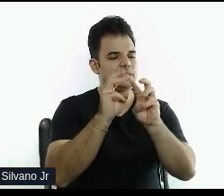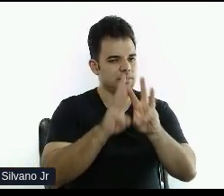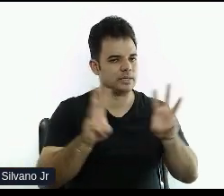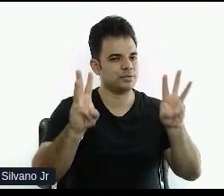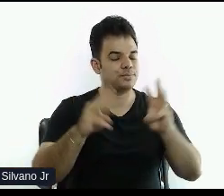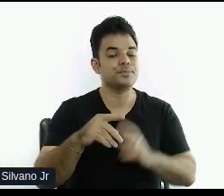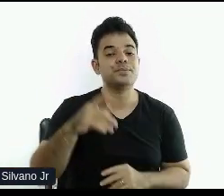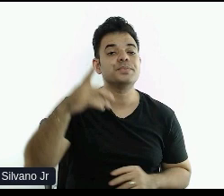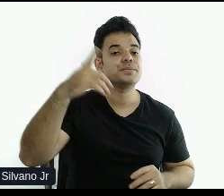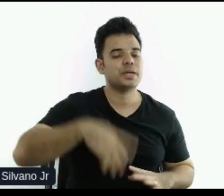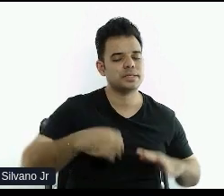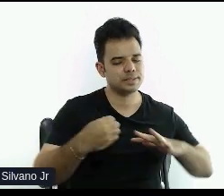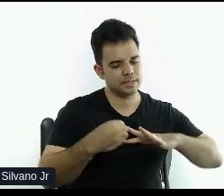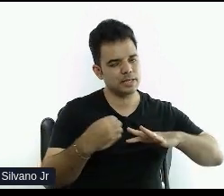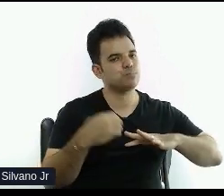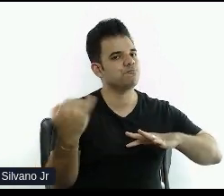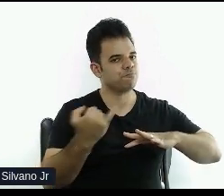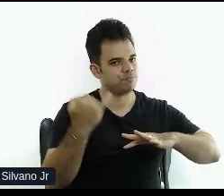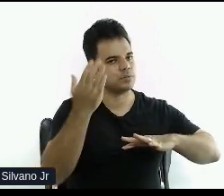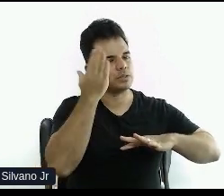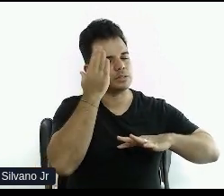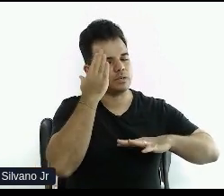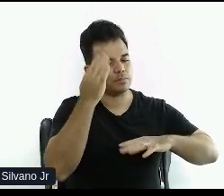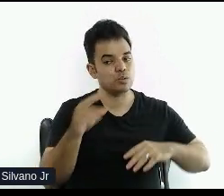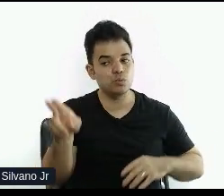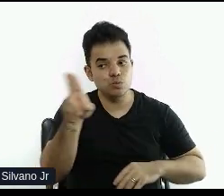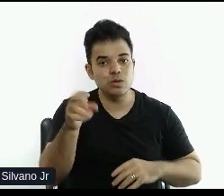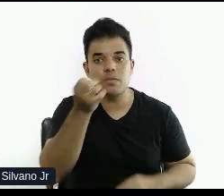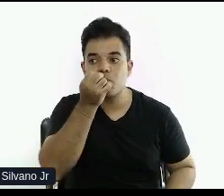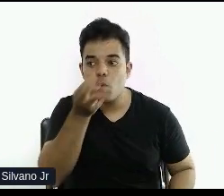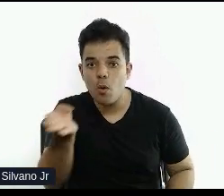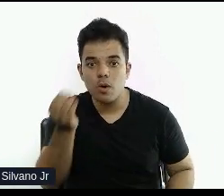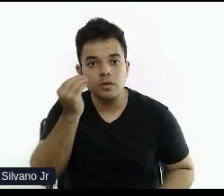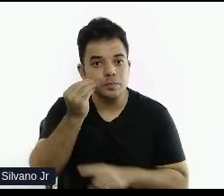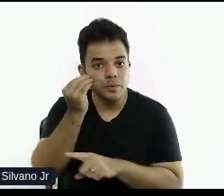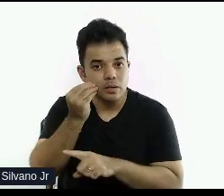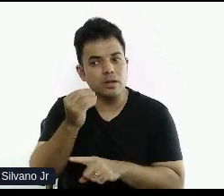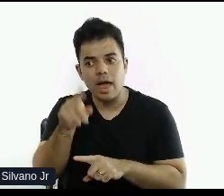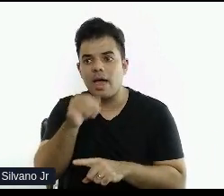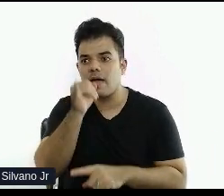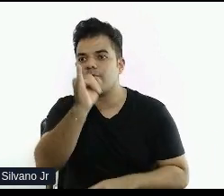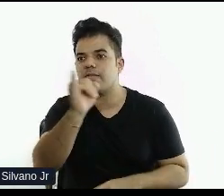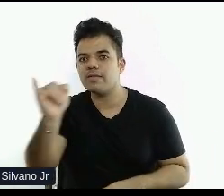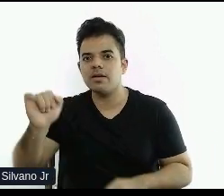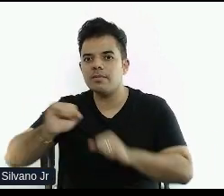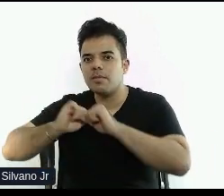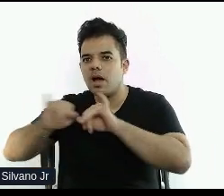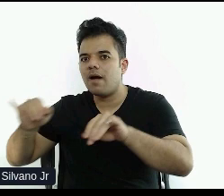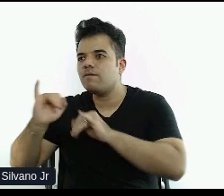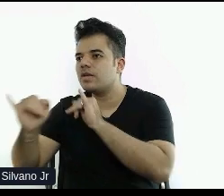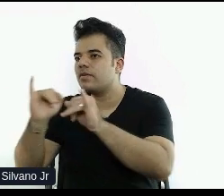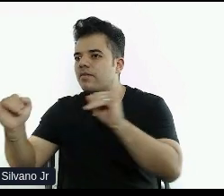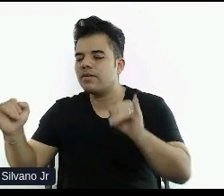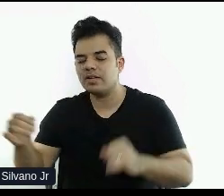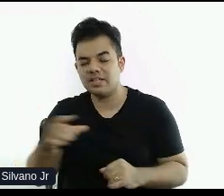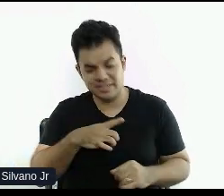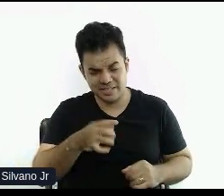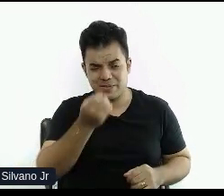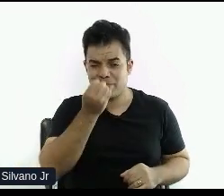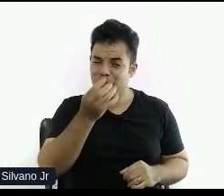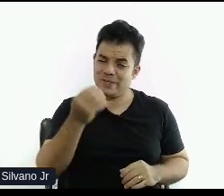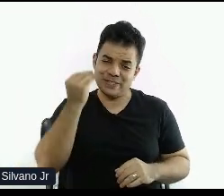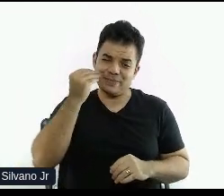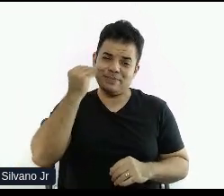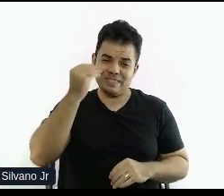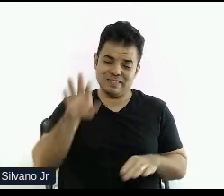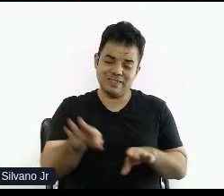que é meio óbvio, mas é importante colocar aqui, usuários que têm boas experiências têm a divulgar páginas que tiveram boas experiências. E aí, os mecanismos de